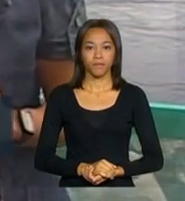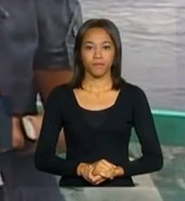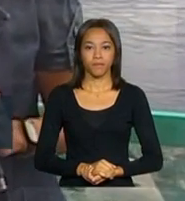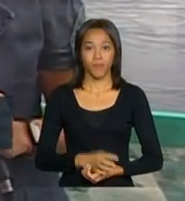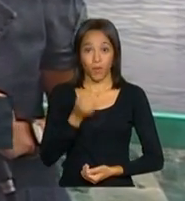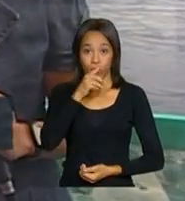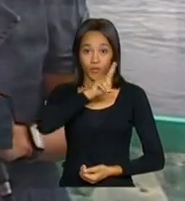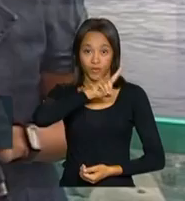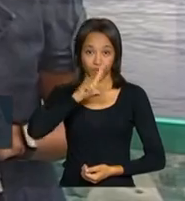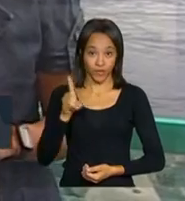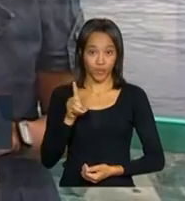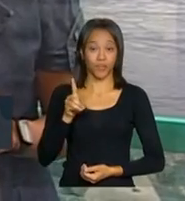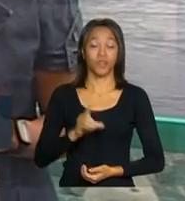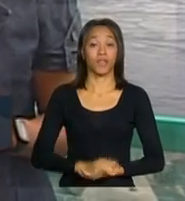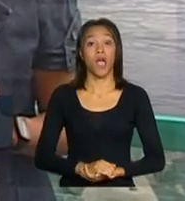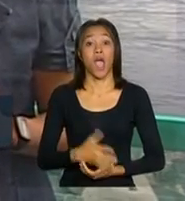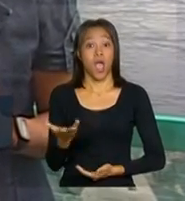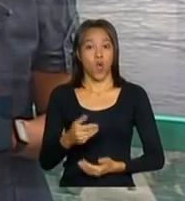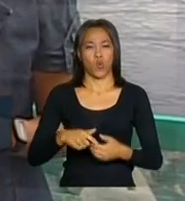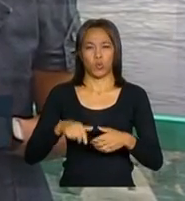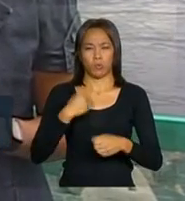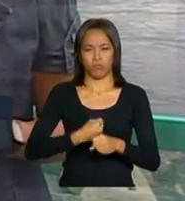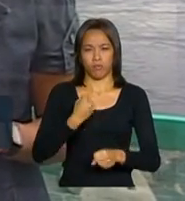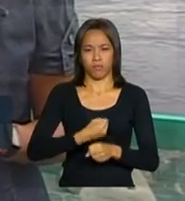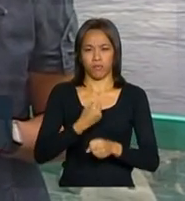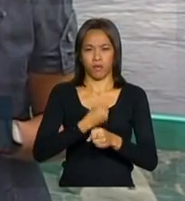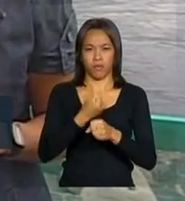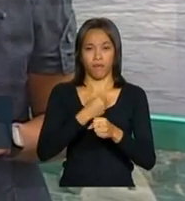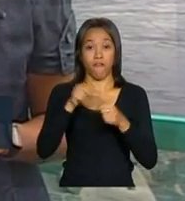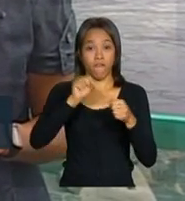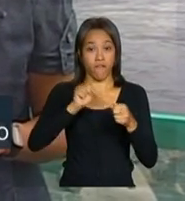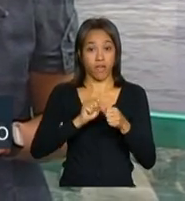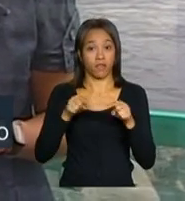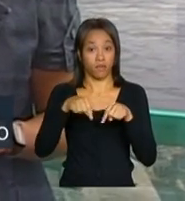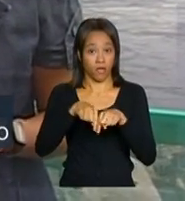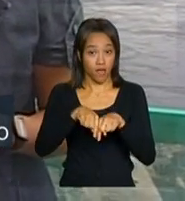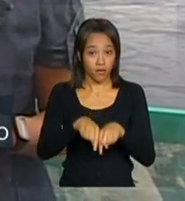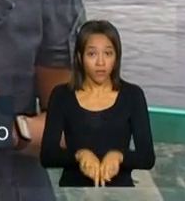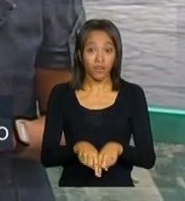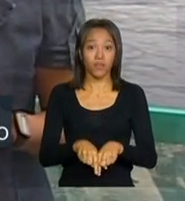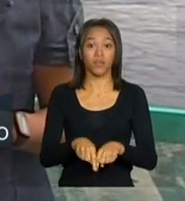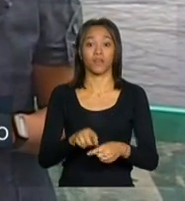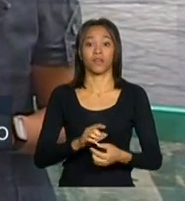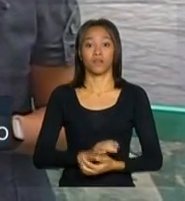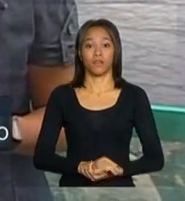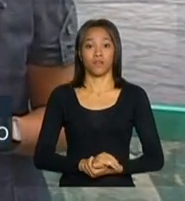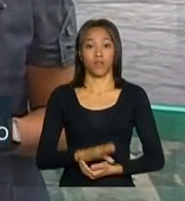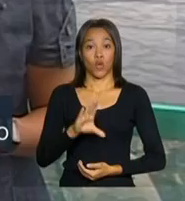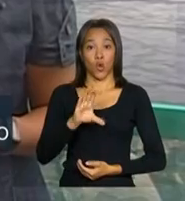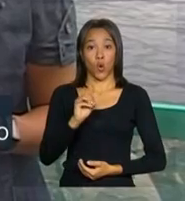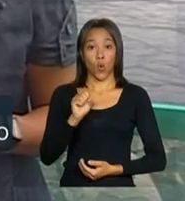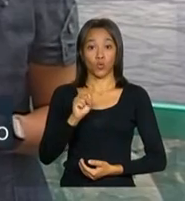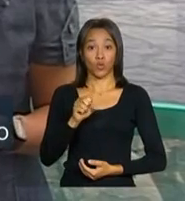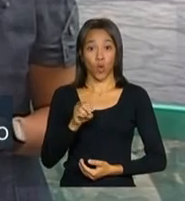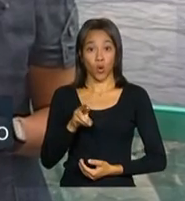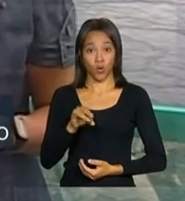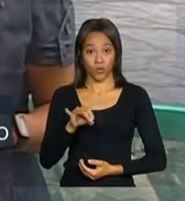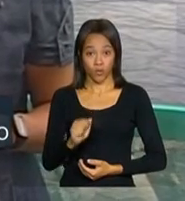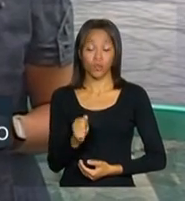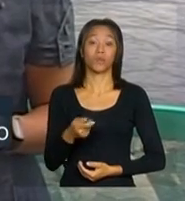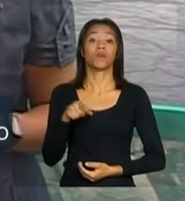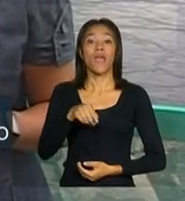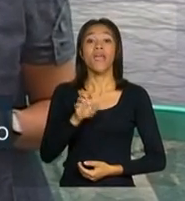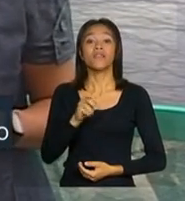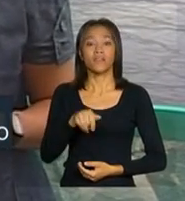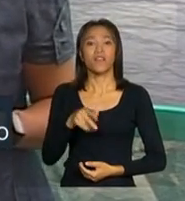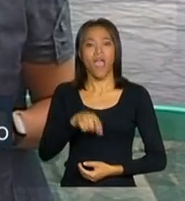Bom dia, Malu! As obras realizadas pelo consórcio Estreito Energia fazem